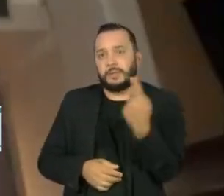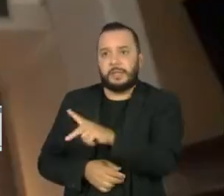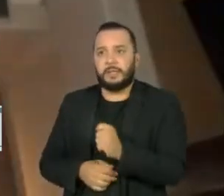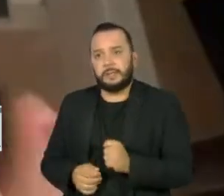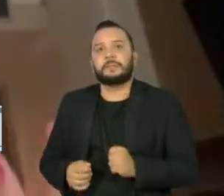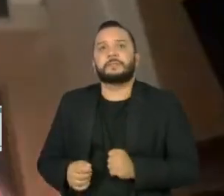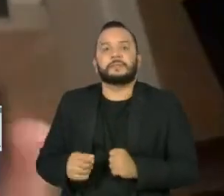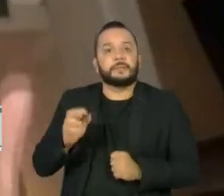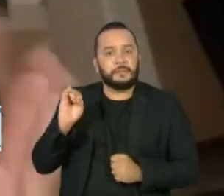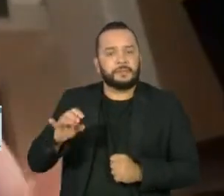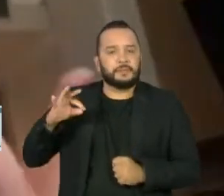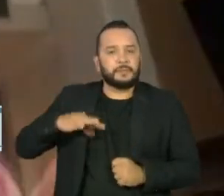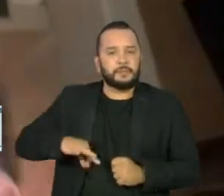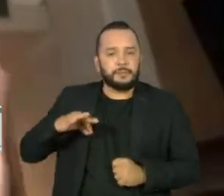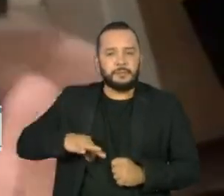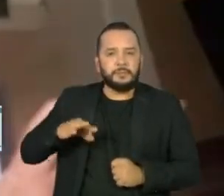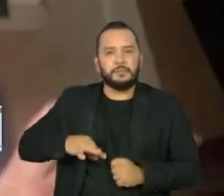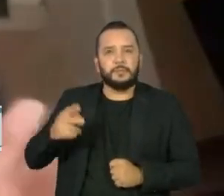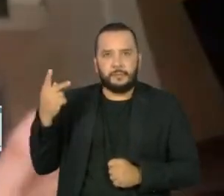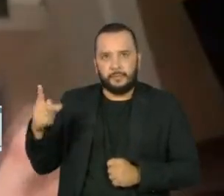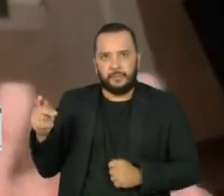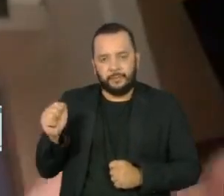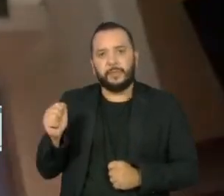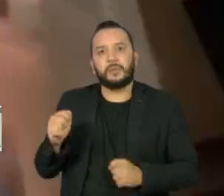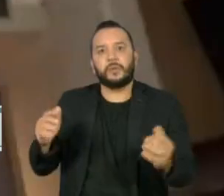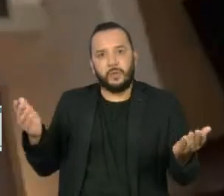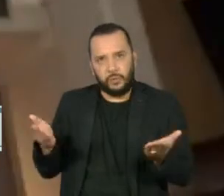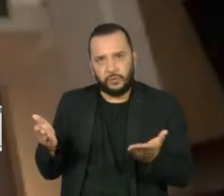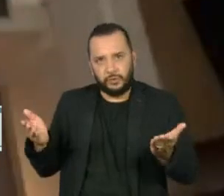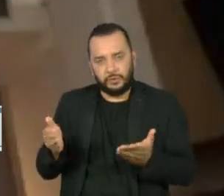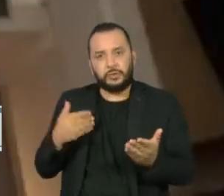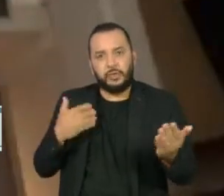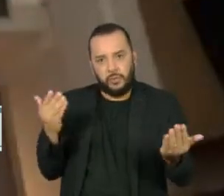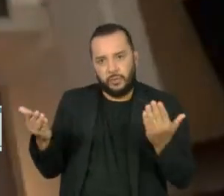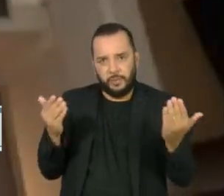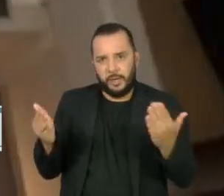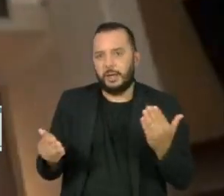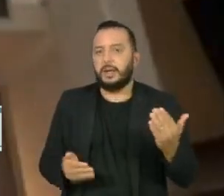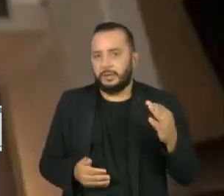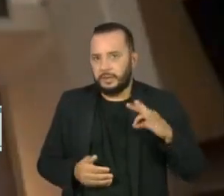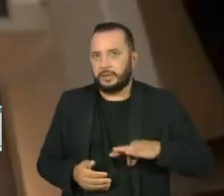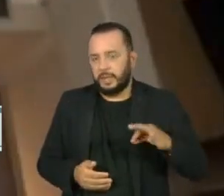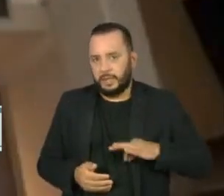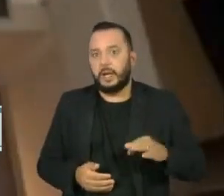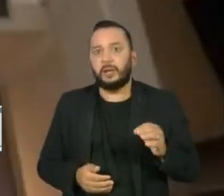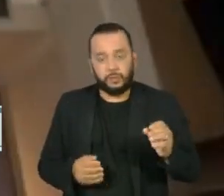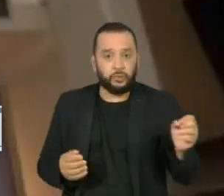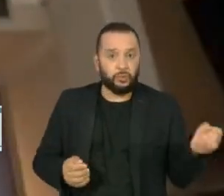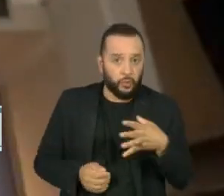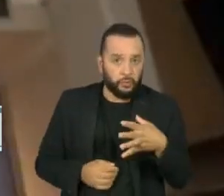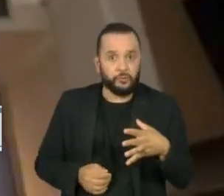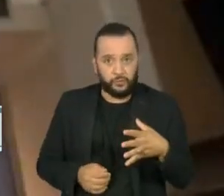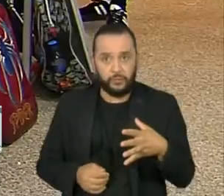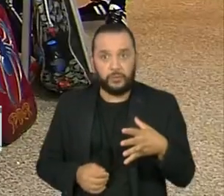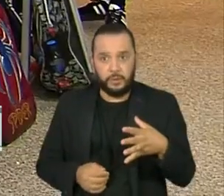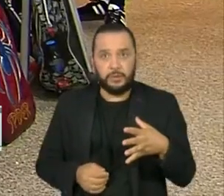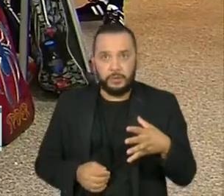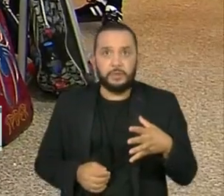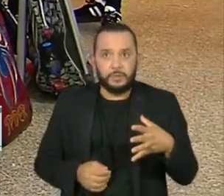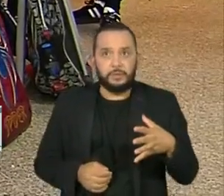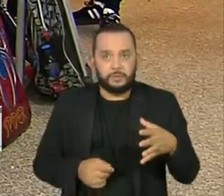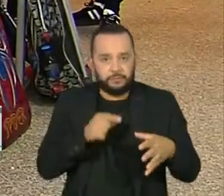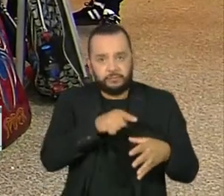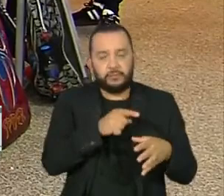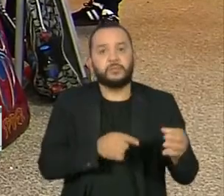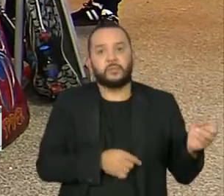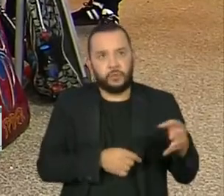compara o salário dele permanente hoje e comparar na nova carreira, e a gente terá